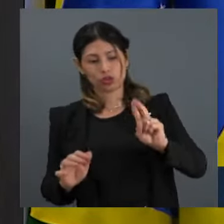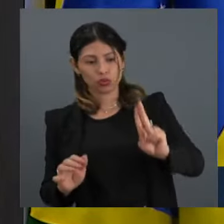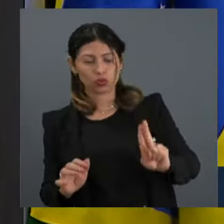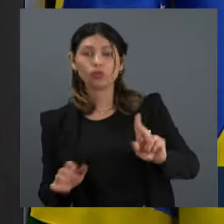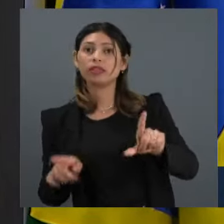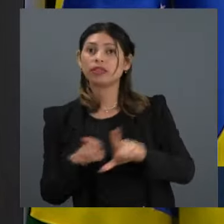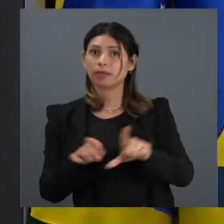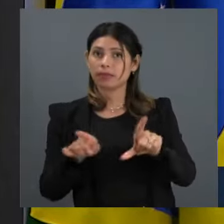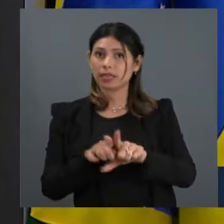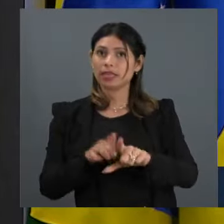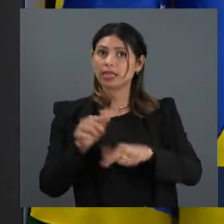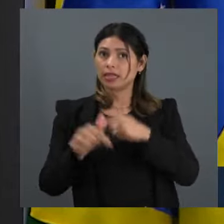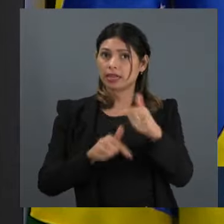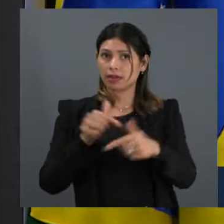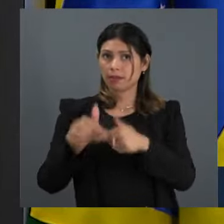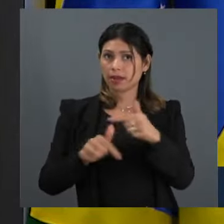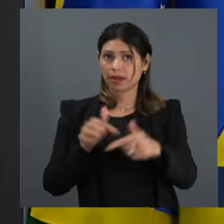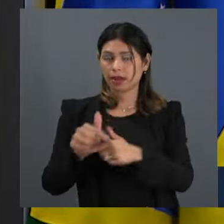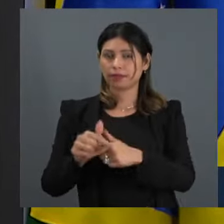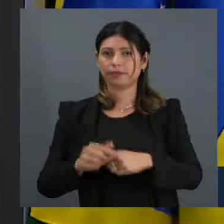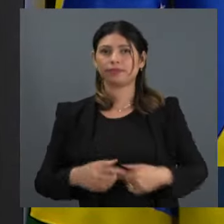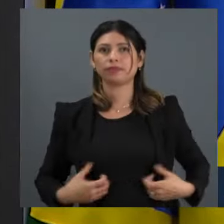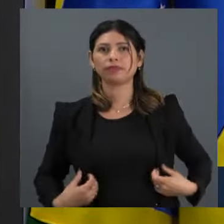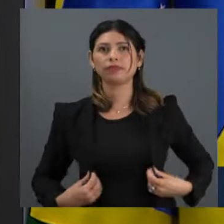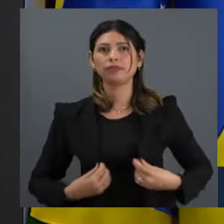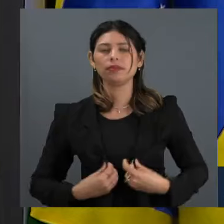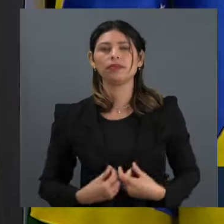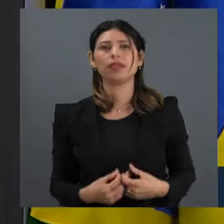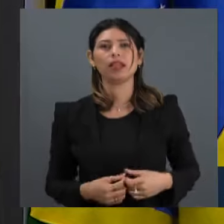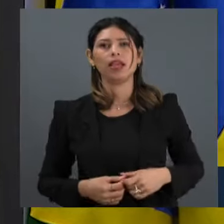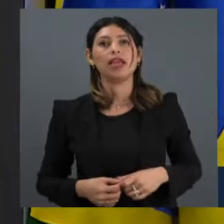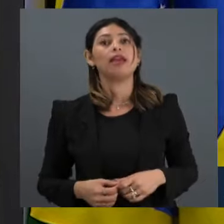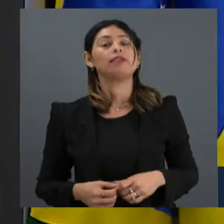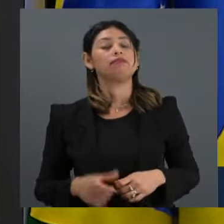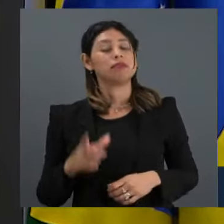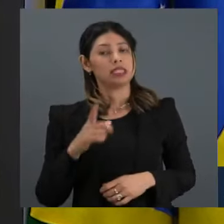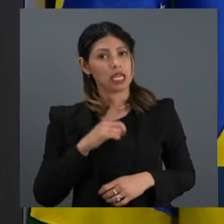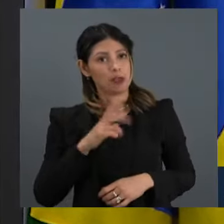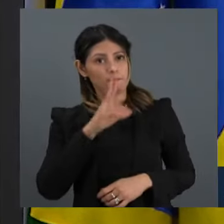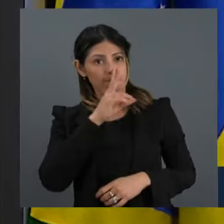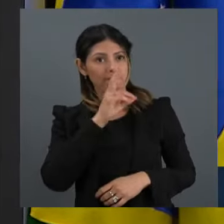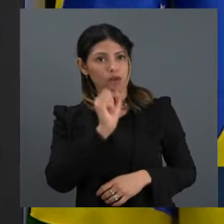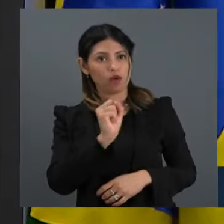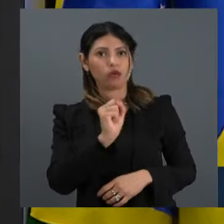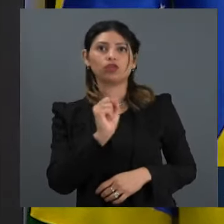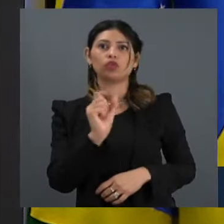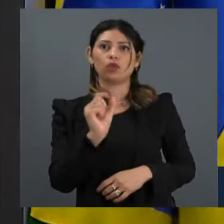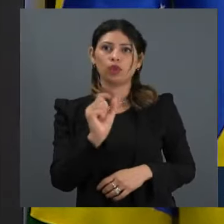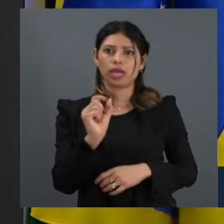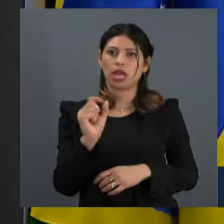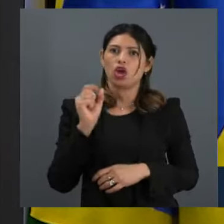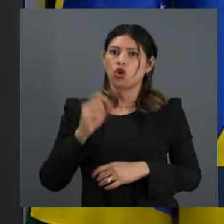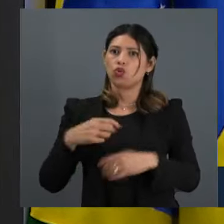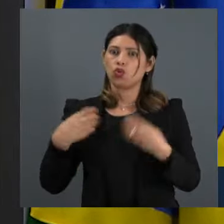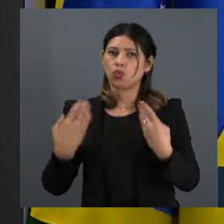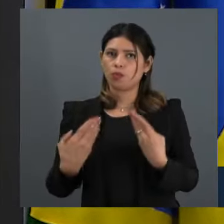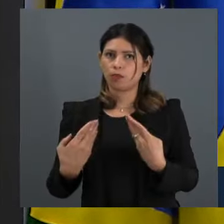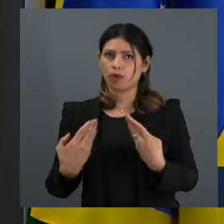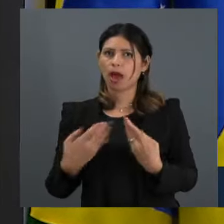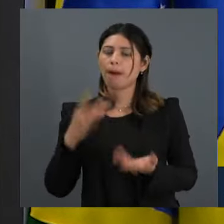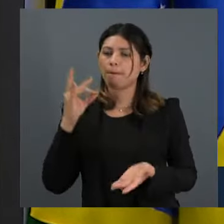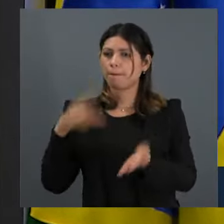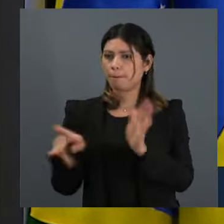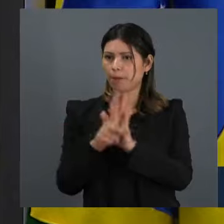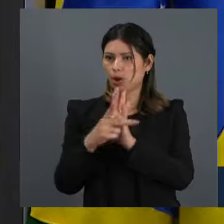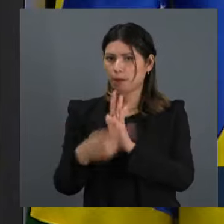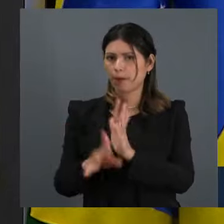com força para instituir um verdadeiro Ministério da Verdade, com o poder